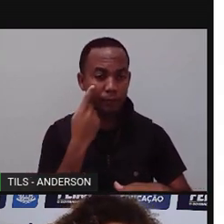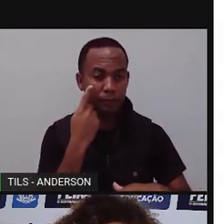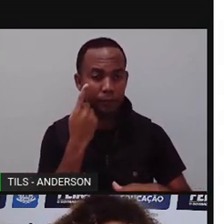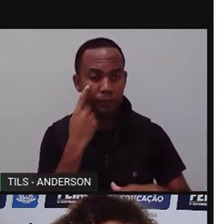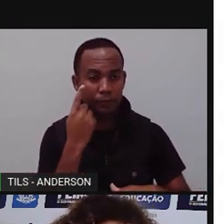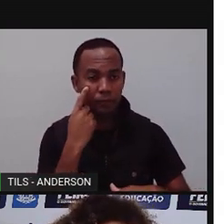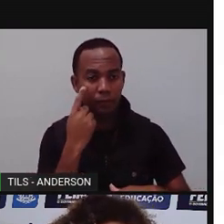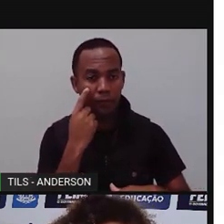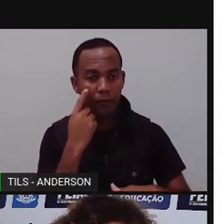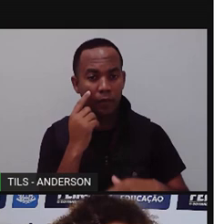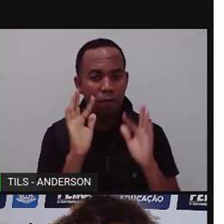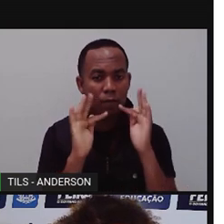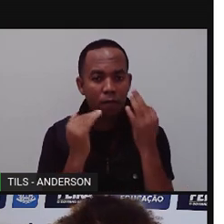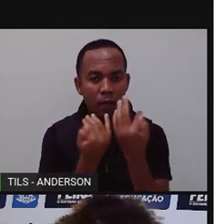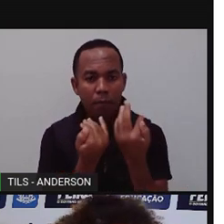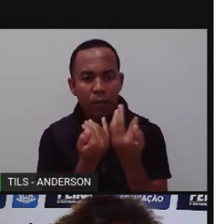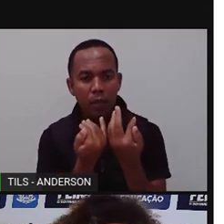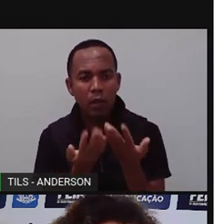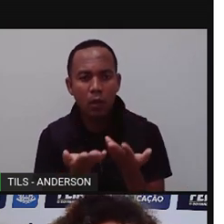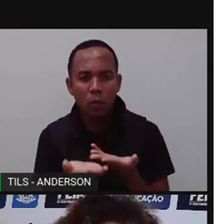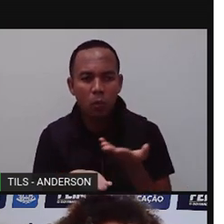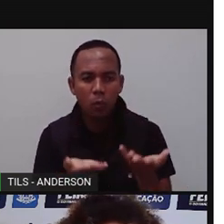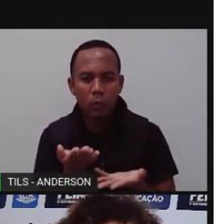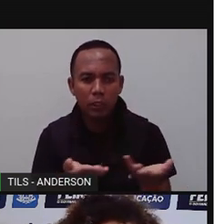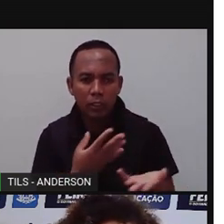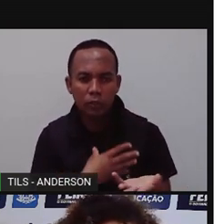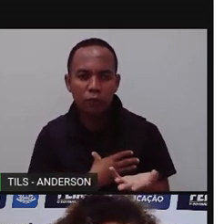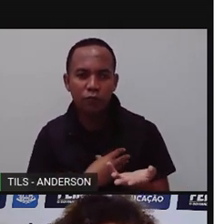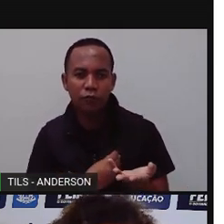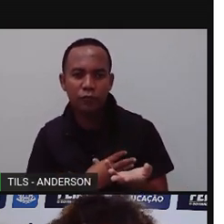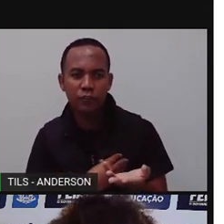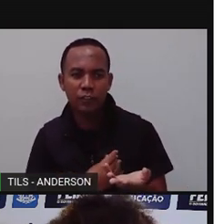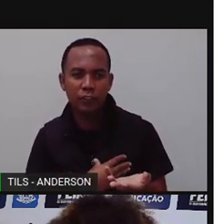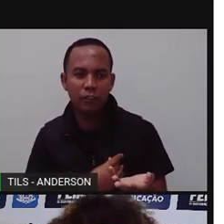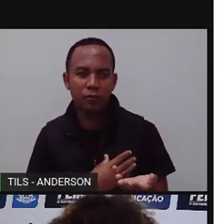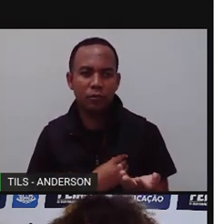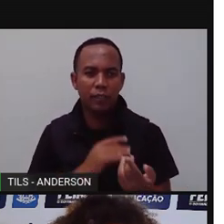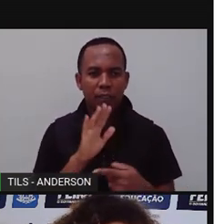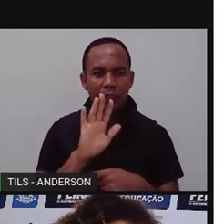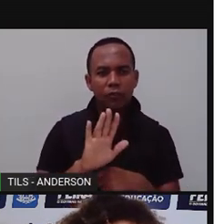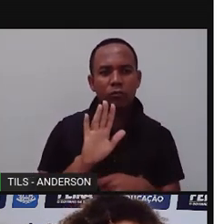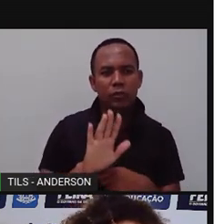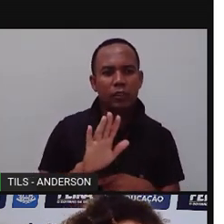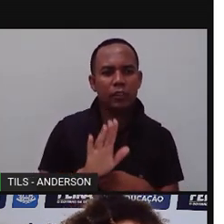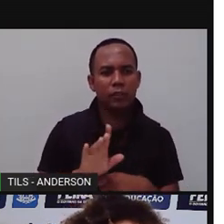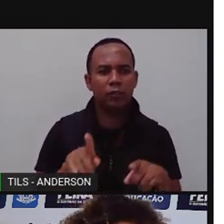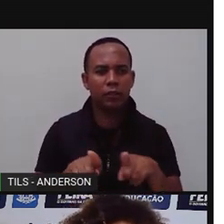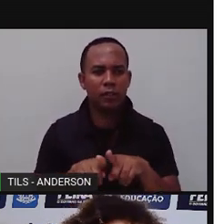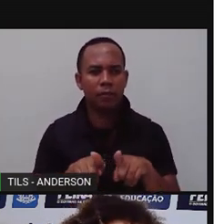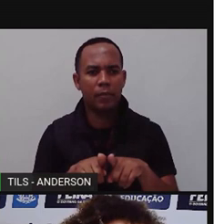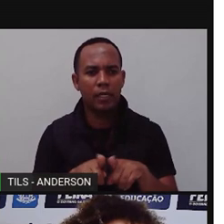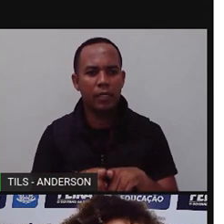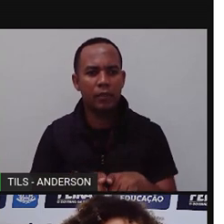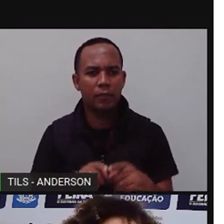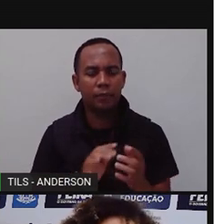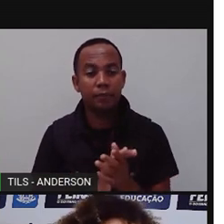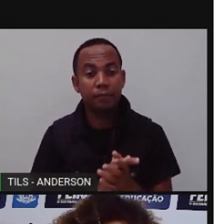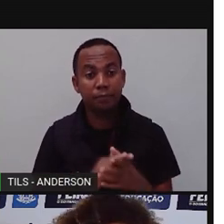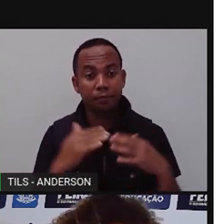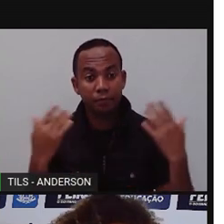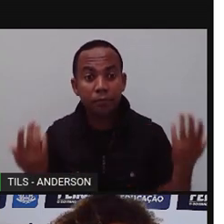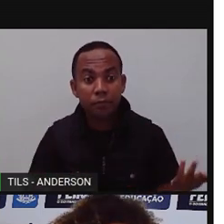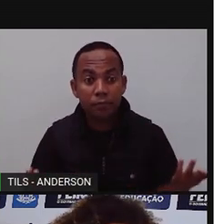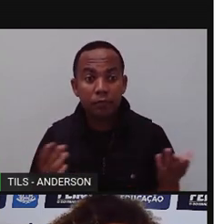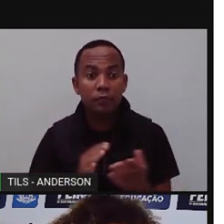Então, a gente tem relações de todos os tipos, entre indivíduos de espécies diferentes e indivíduos da mesma espécie. E,